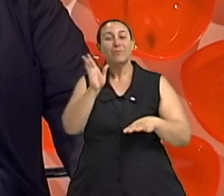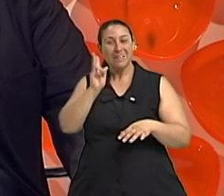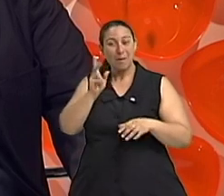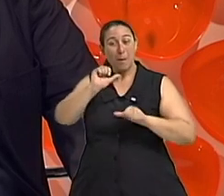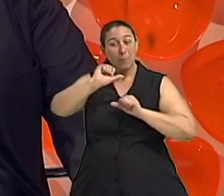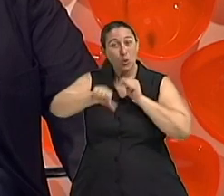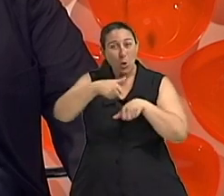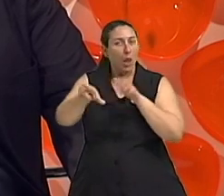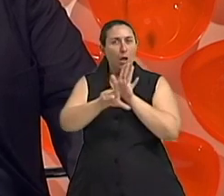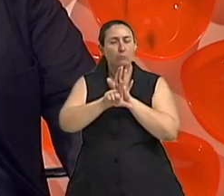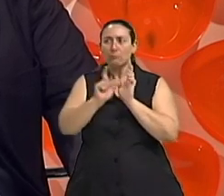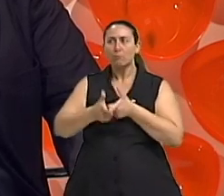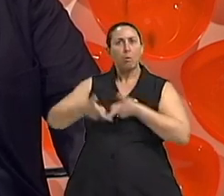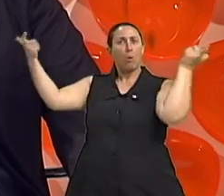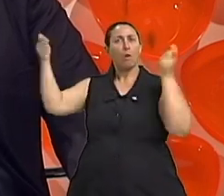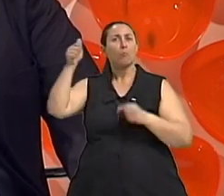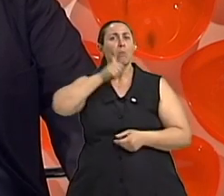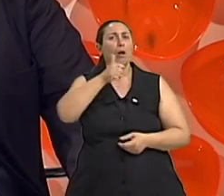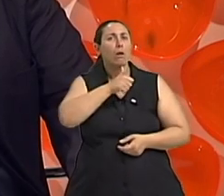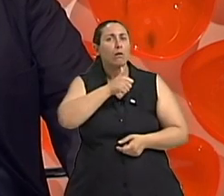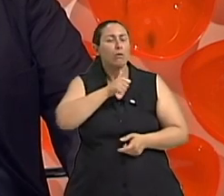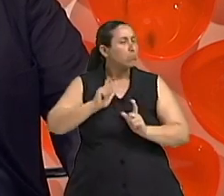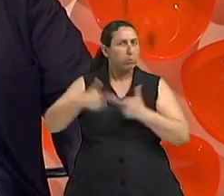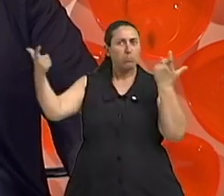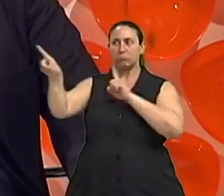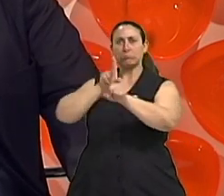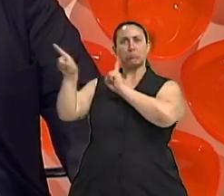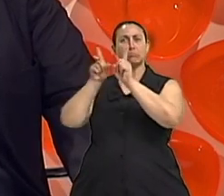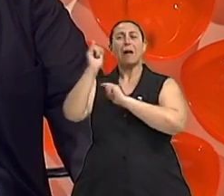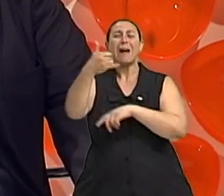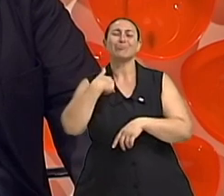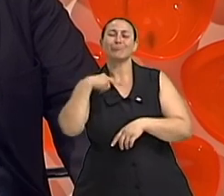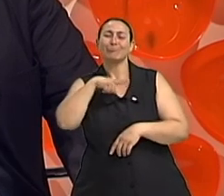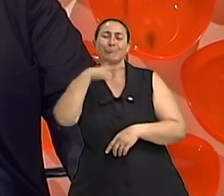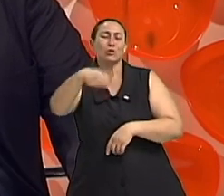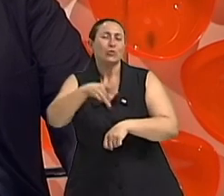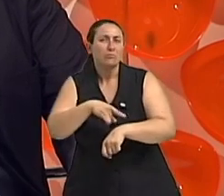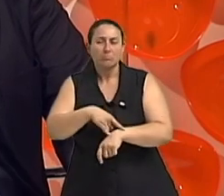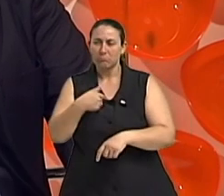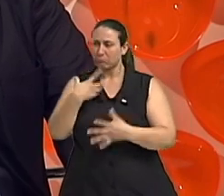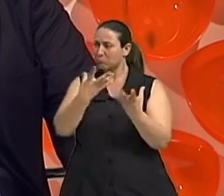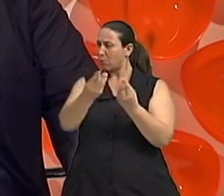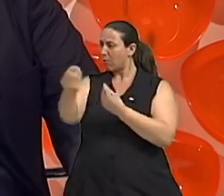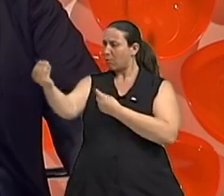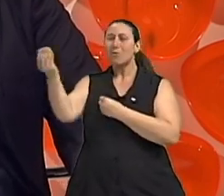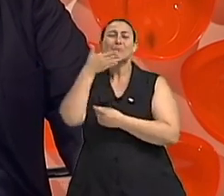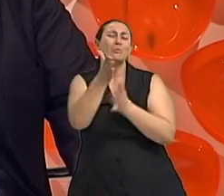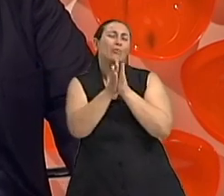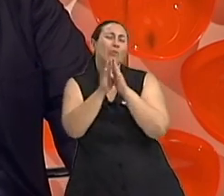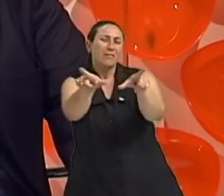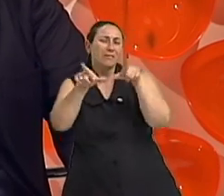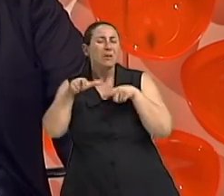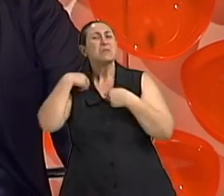a mudança da lei eu tive uma avalanche de solicitações de funcionárias de amigas de secretárias de colegas me